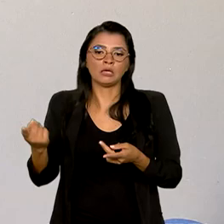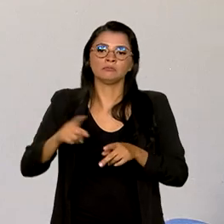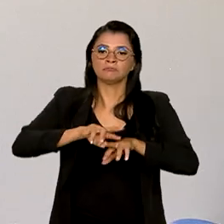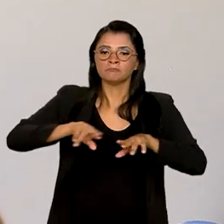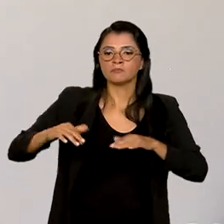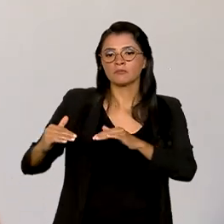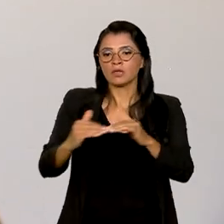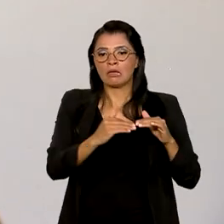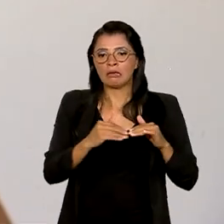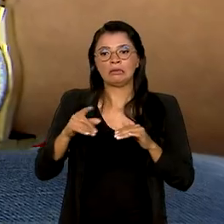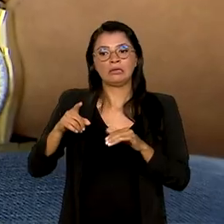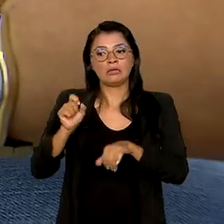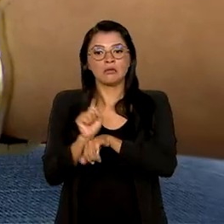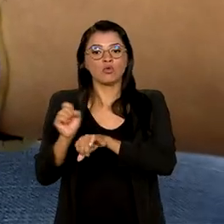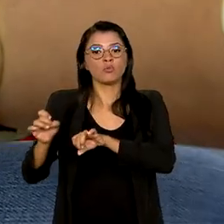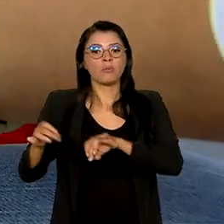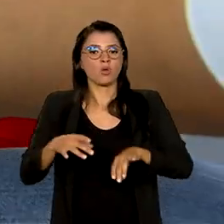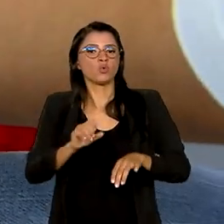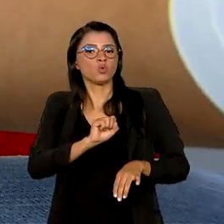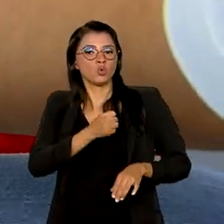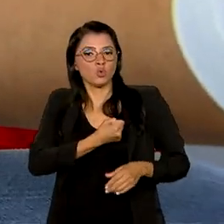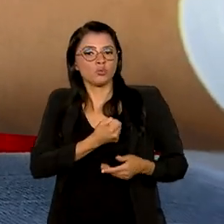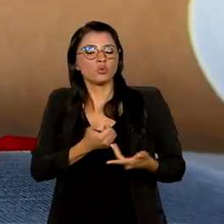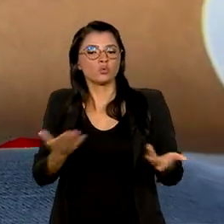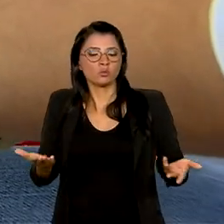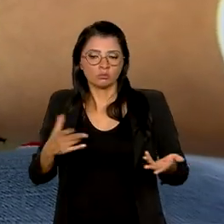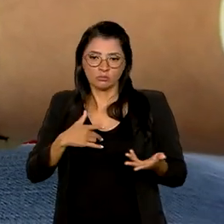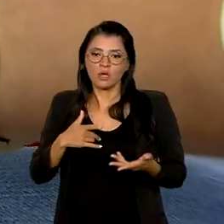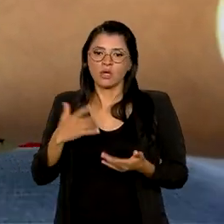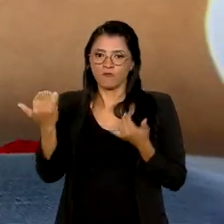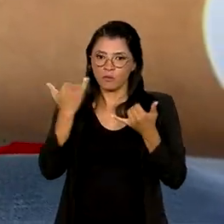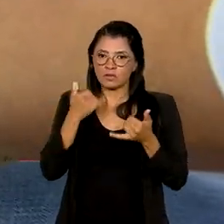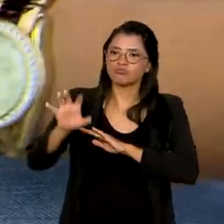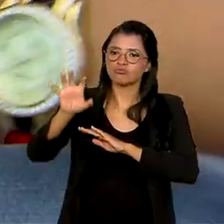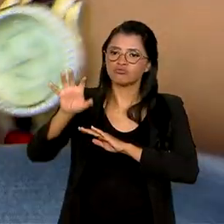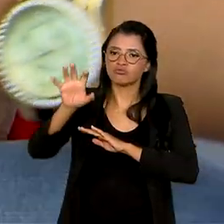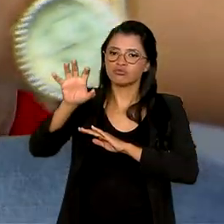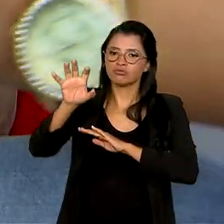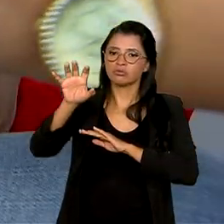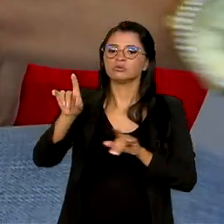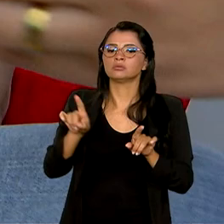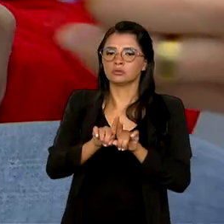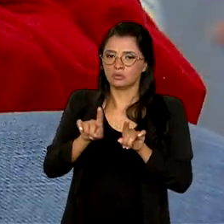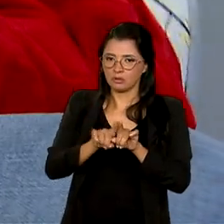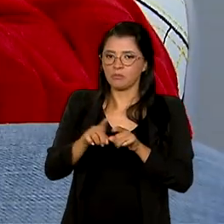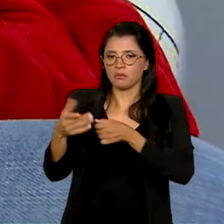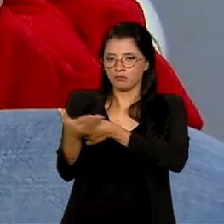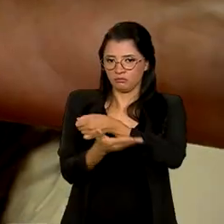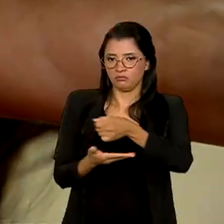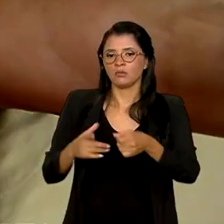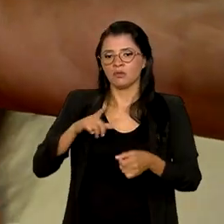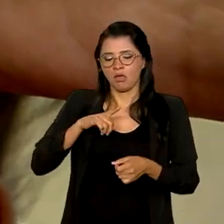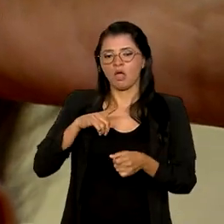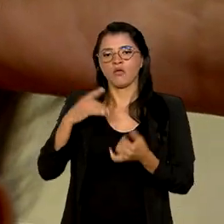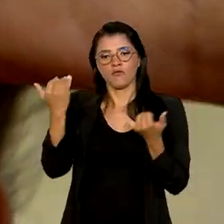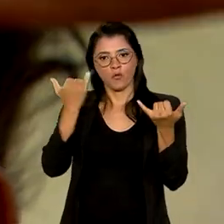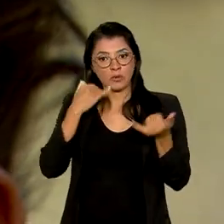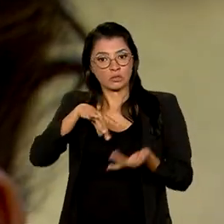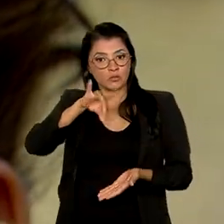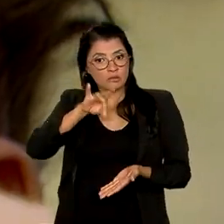e taxa de abandono. As informações sobre as regiões do Brasil eram como base dados